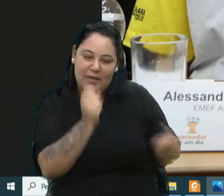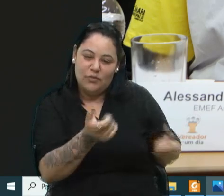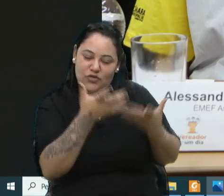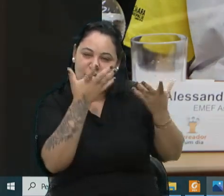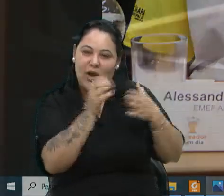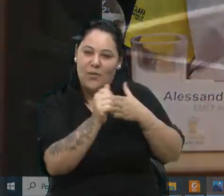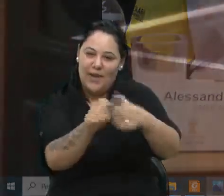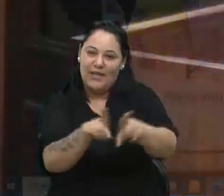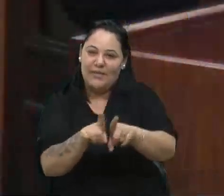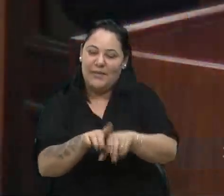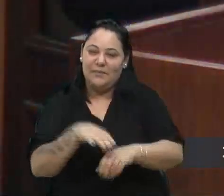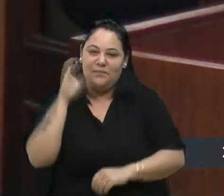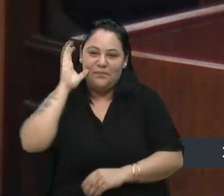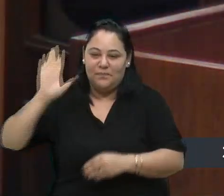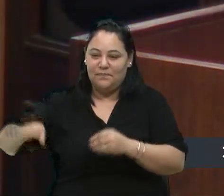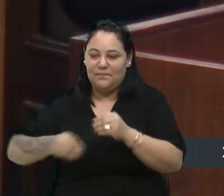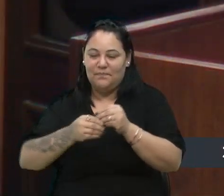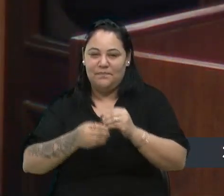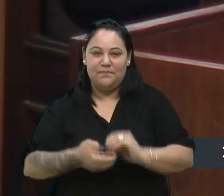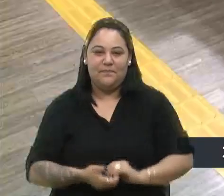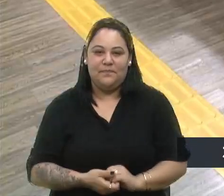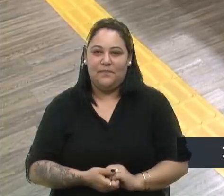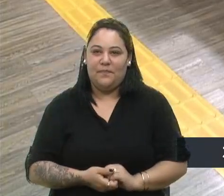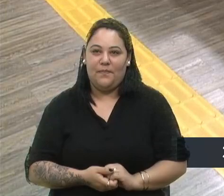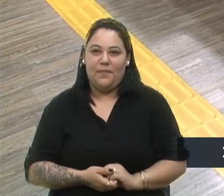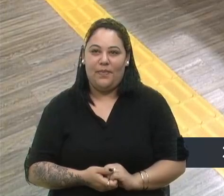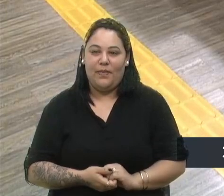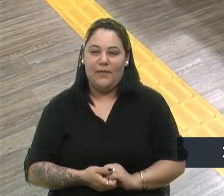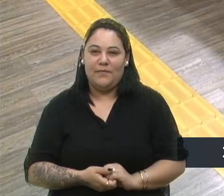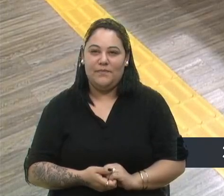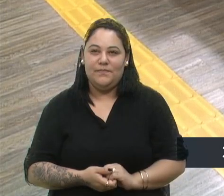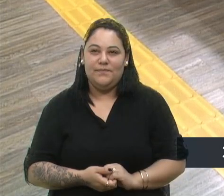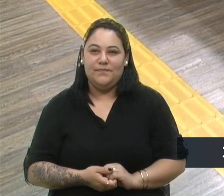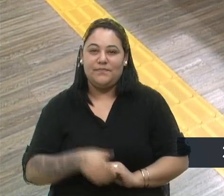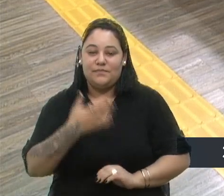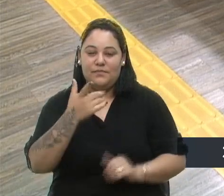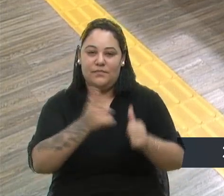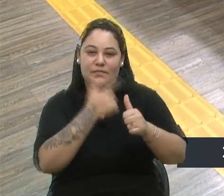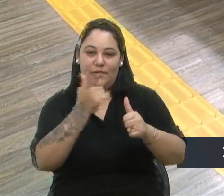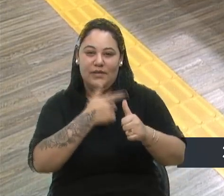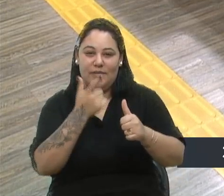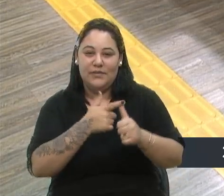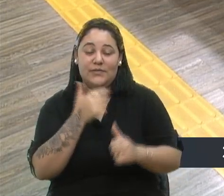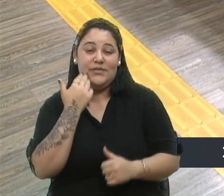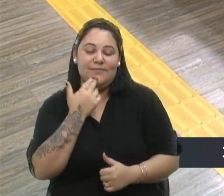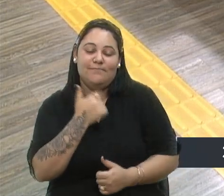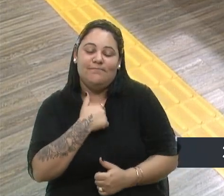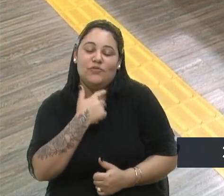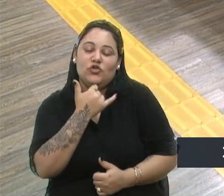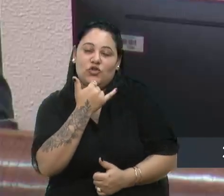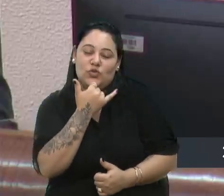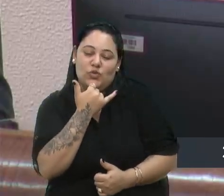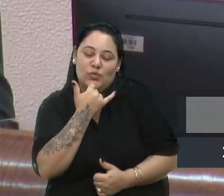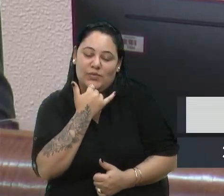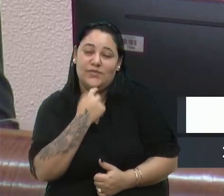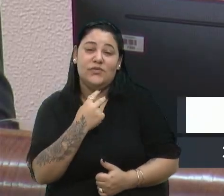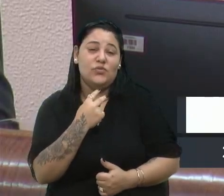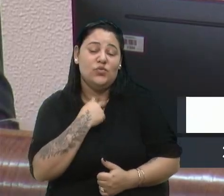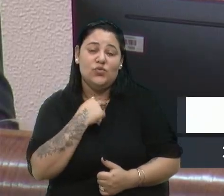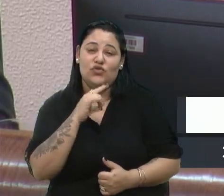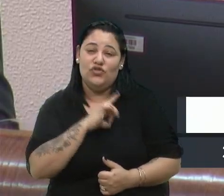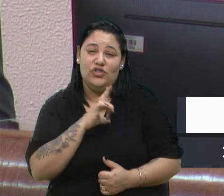Vereador Cadori, seu à parte. Vereadora Marisol, primeiramente, eu não pude estar presente, outros compromissos,